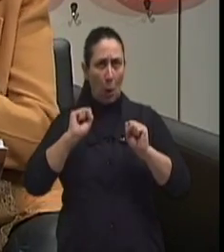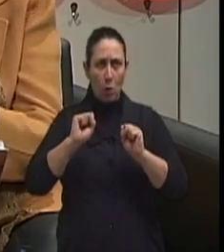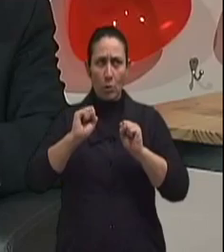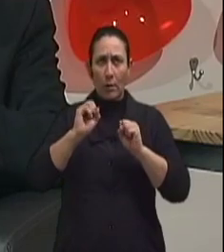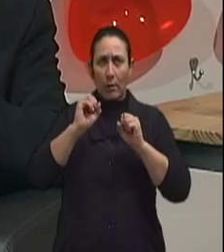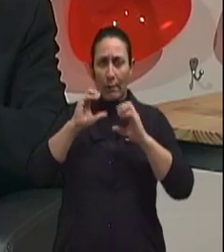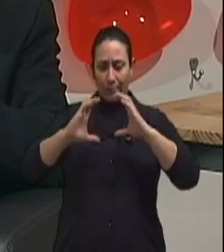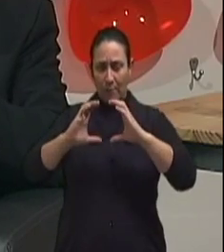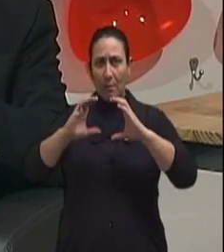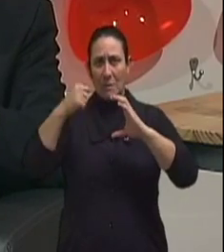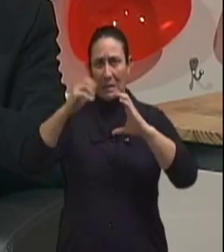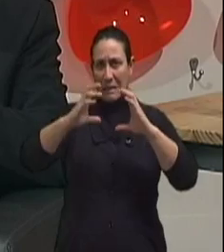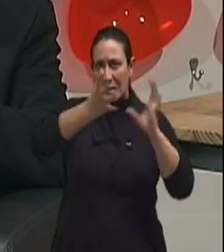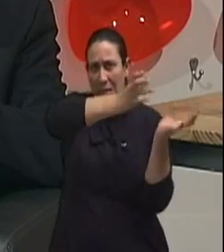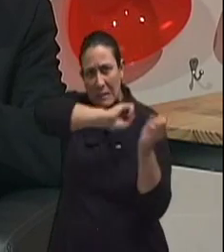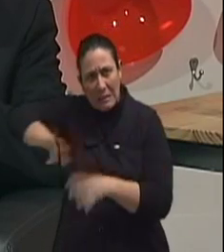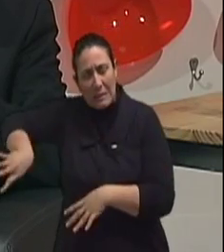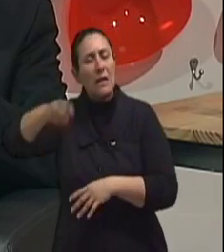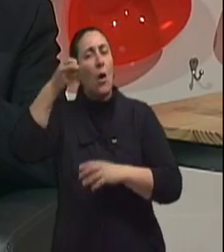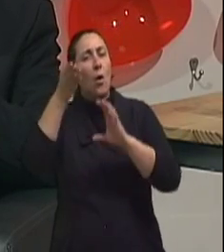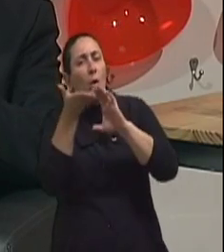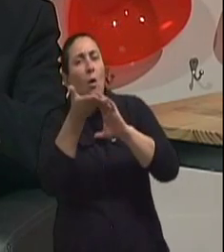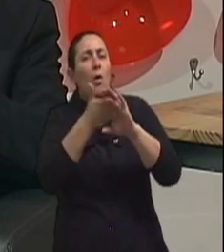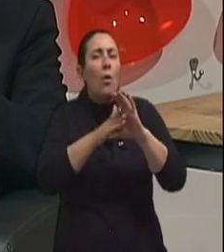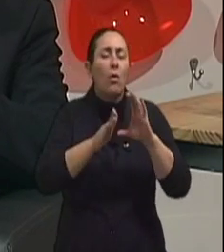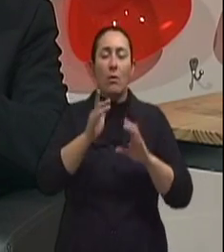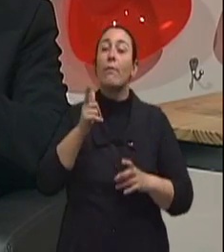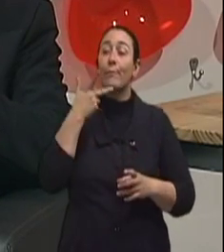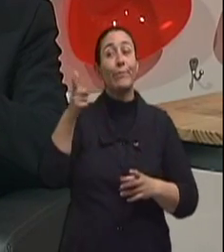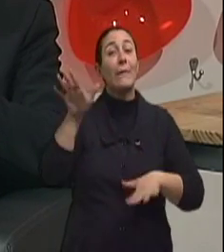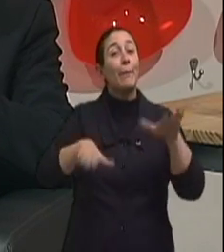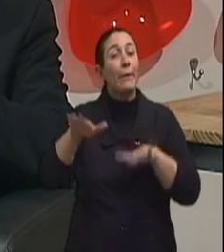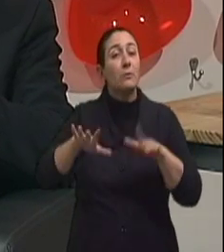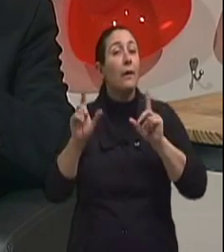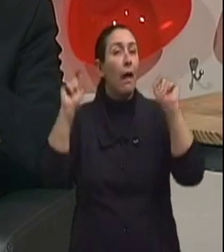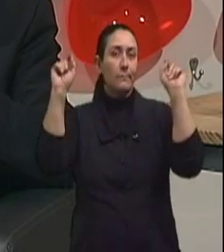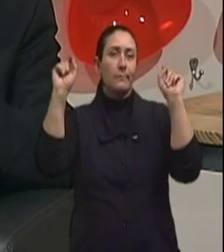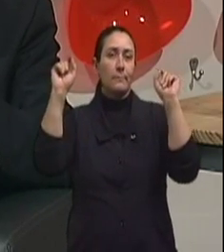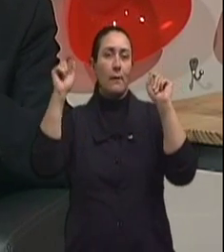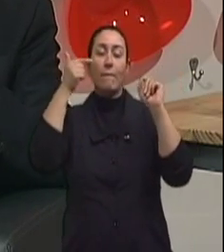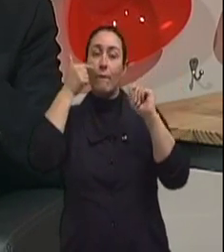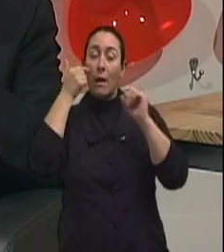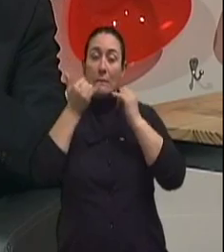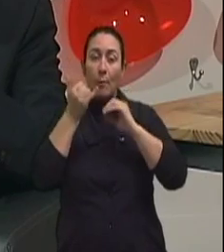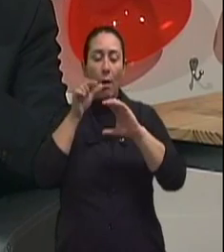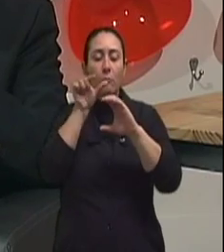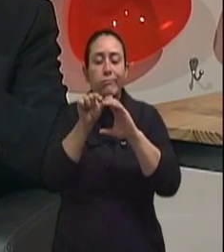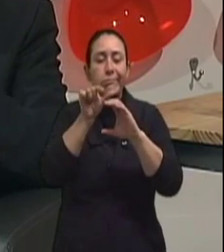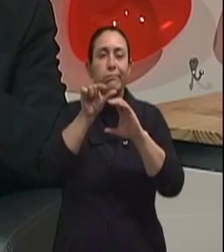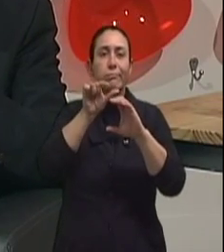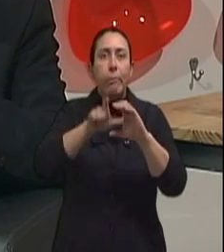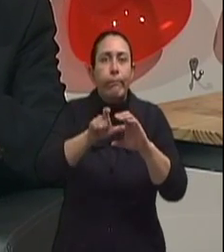senhor falou retirada vai depender da localização do tumor dentro do estômago. Ah, ok. A maior parte dos